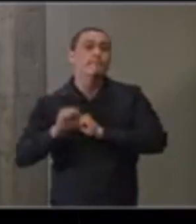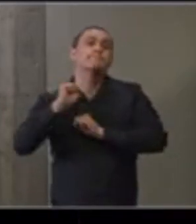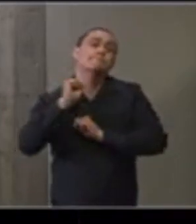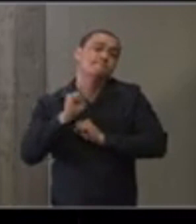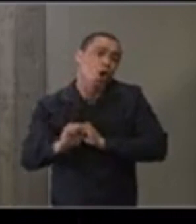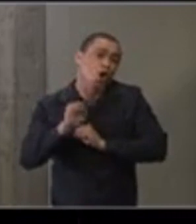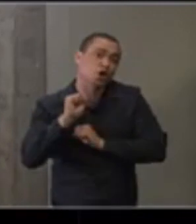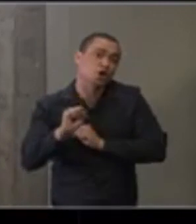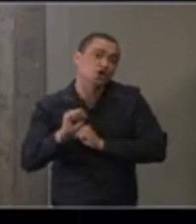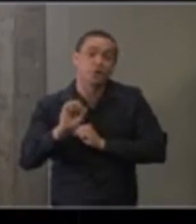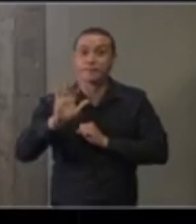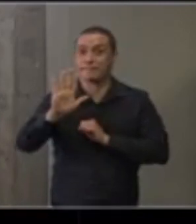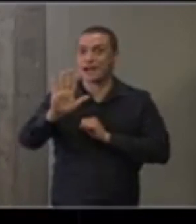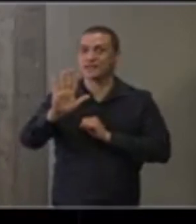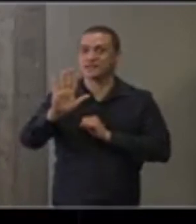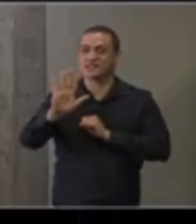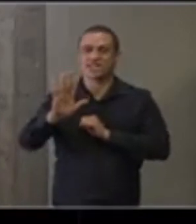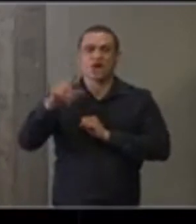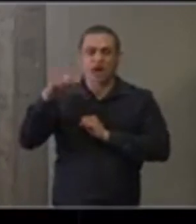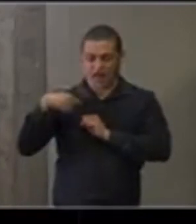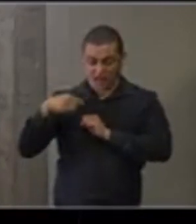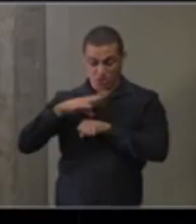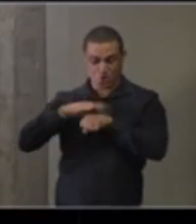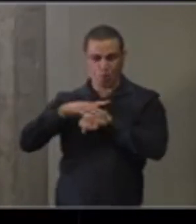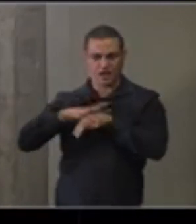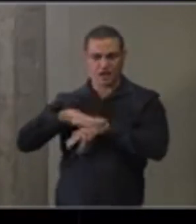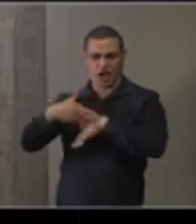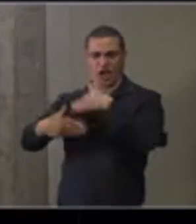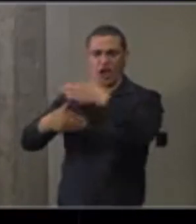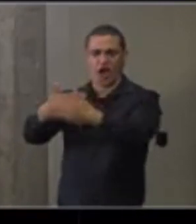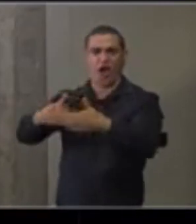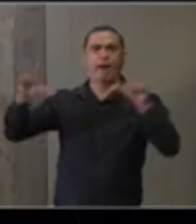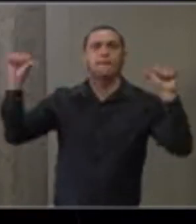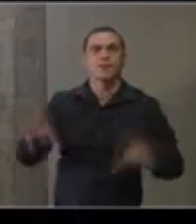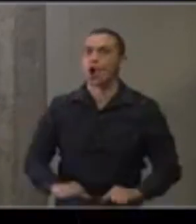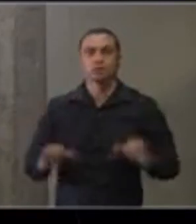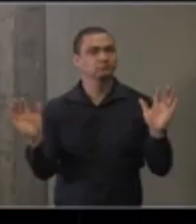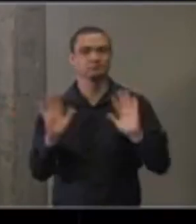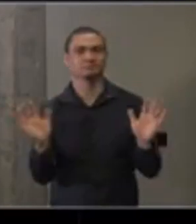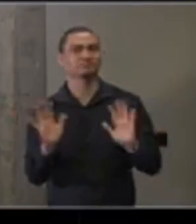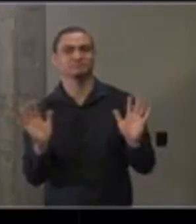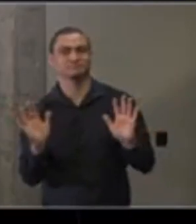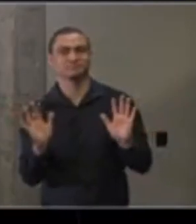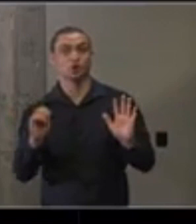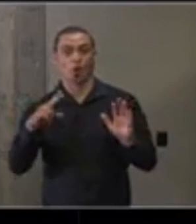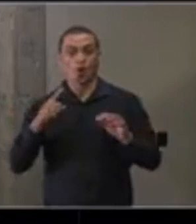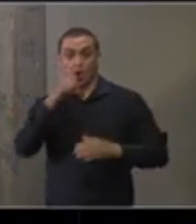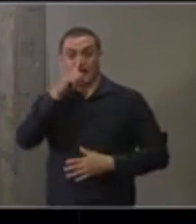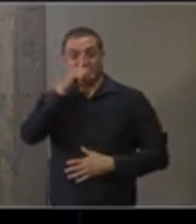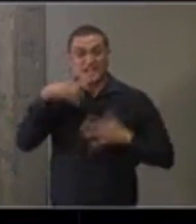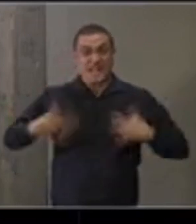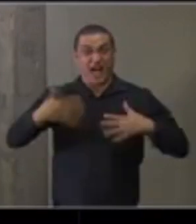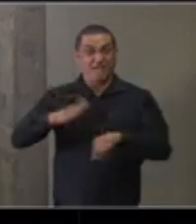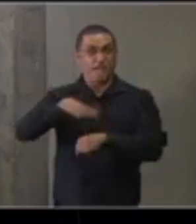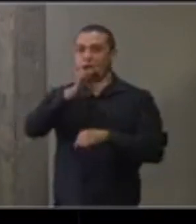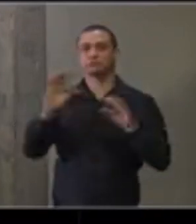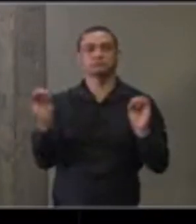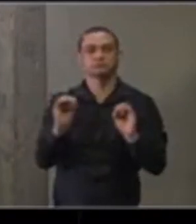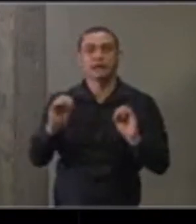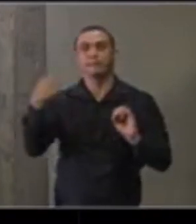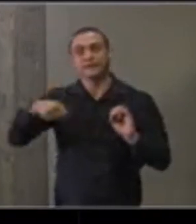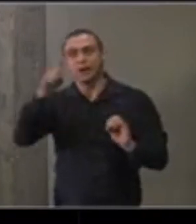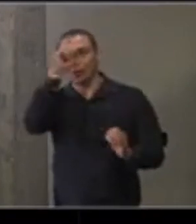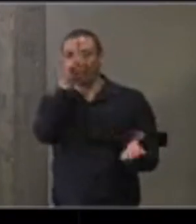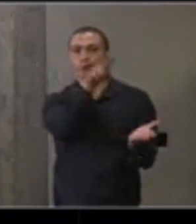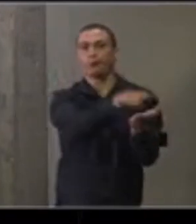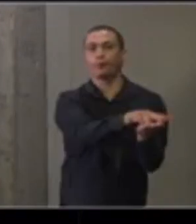O que nós queremos é que essa pessoa não progrida para a doença, que essa doença não fique mais grave e que a pessoa tenha que ir